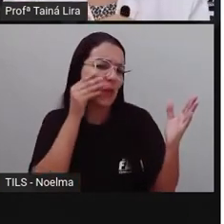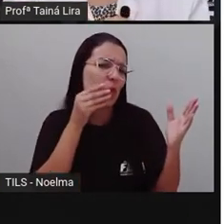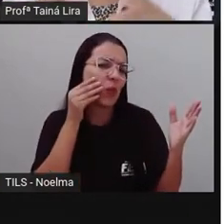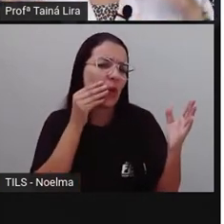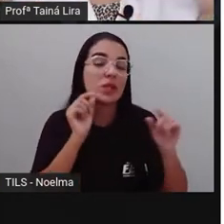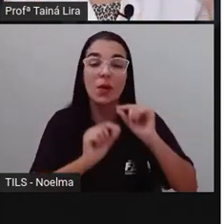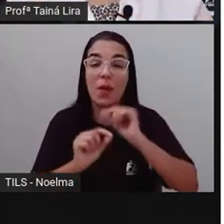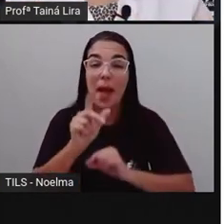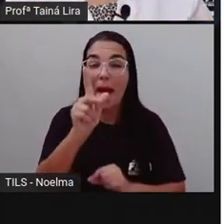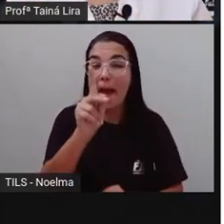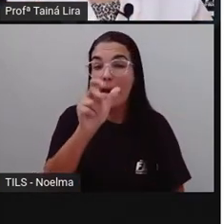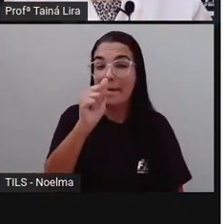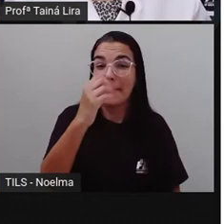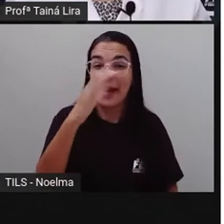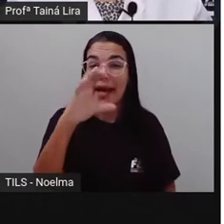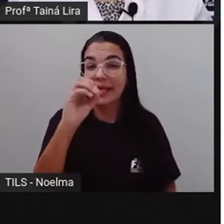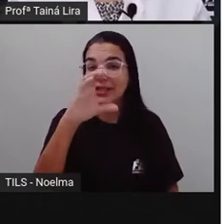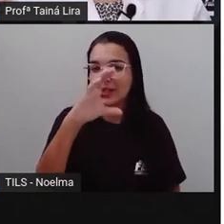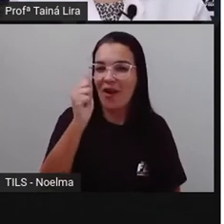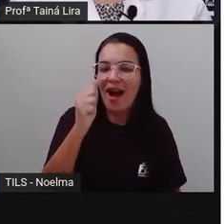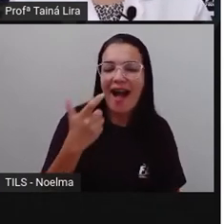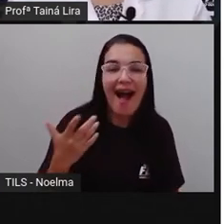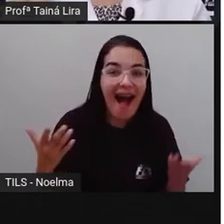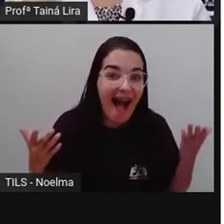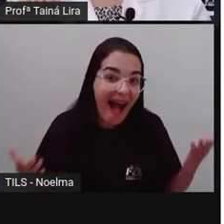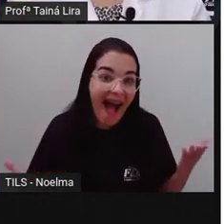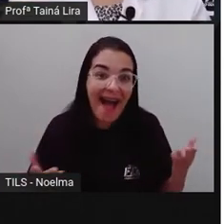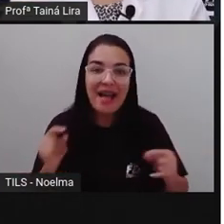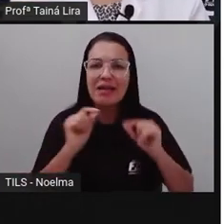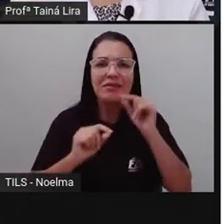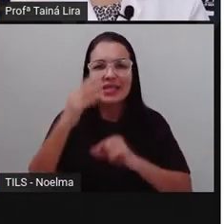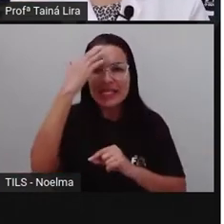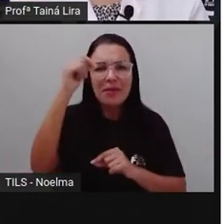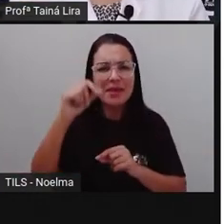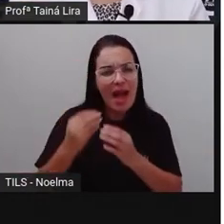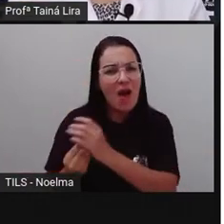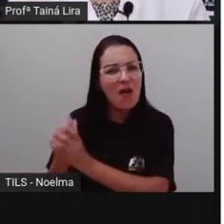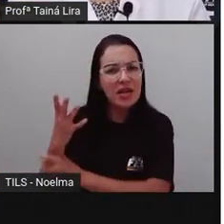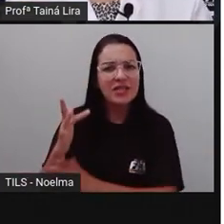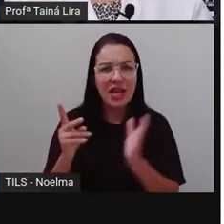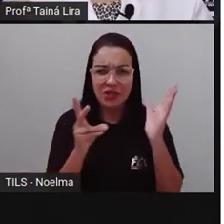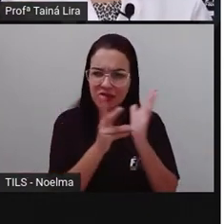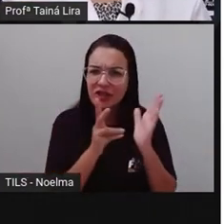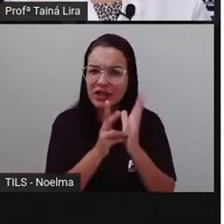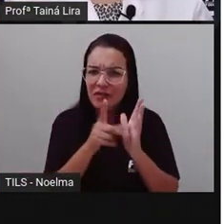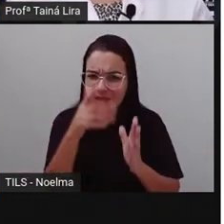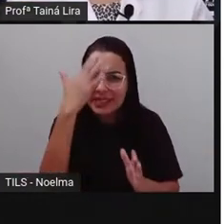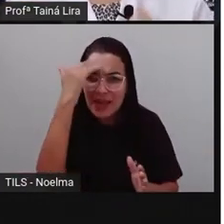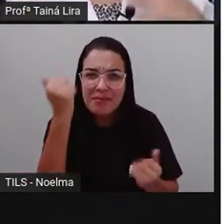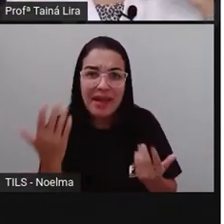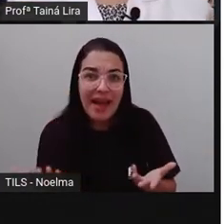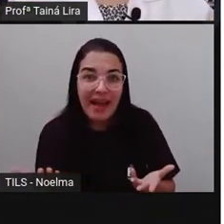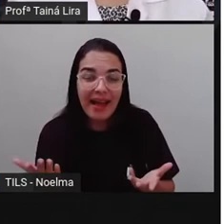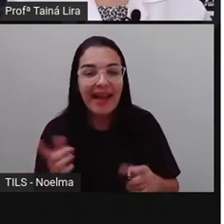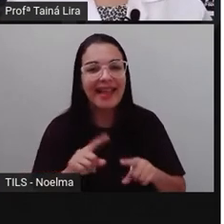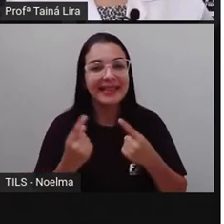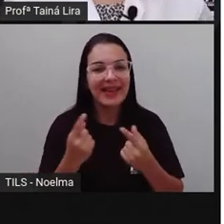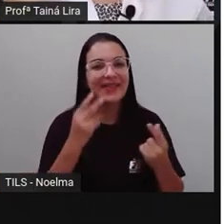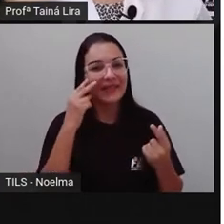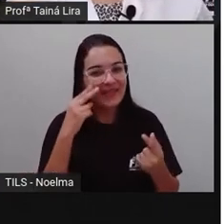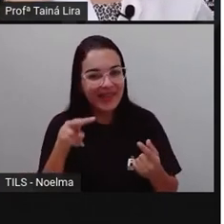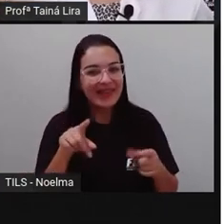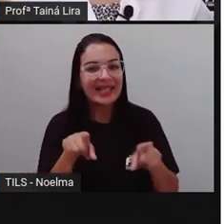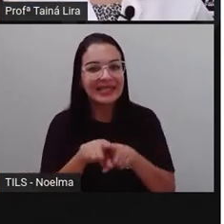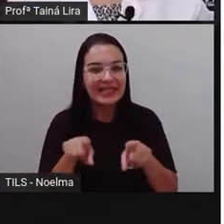a paçoca. Quem sabia que a paçoca é de origem indígena? Então, olha lá alguns pratos. A pamonha,